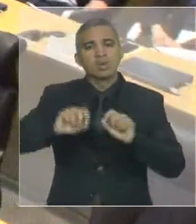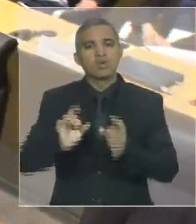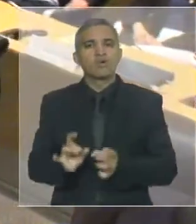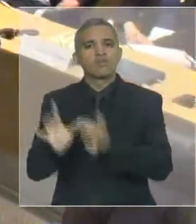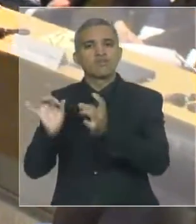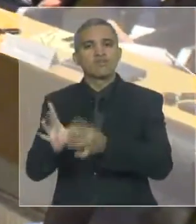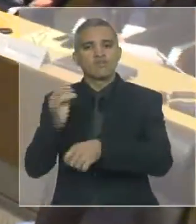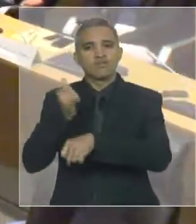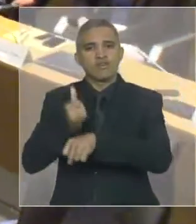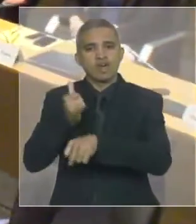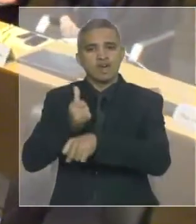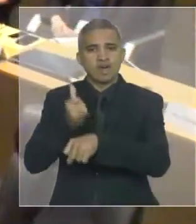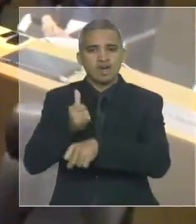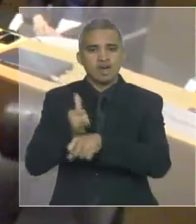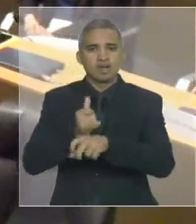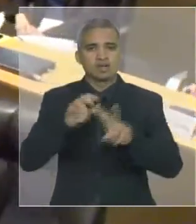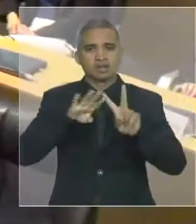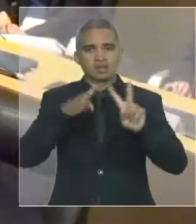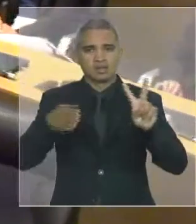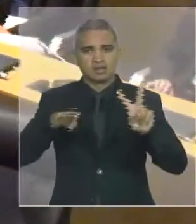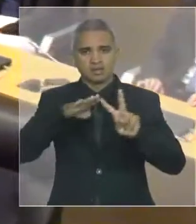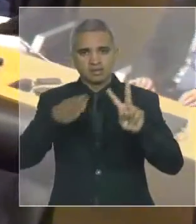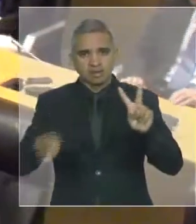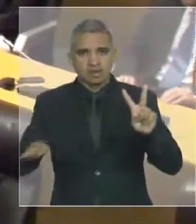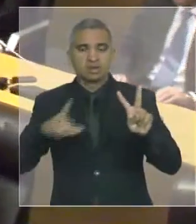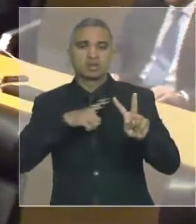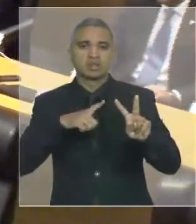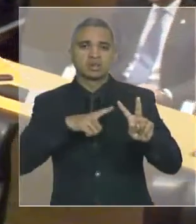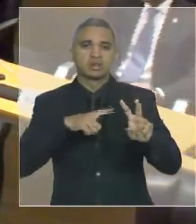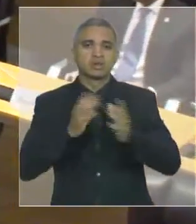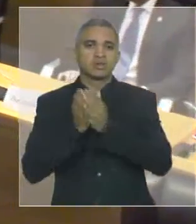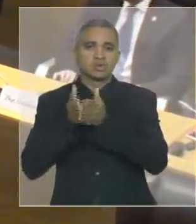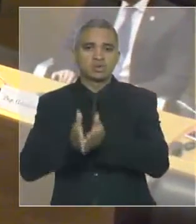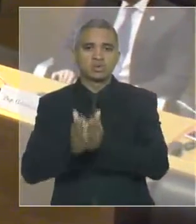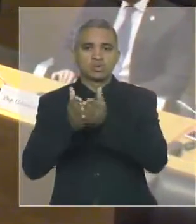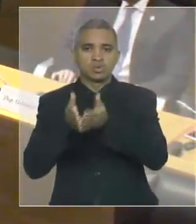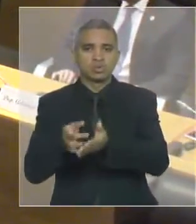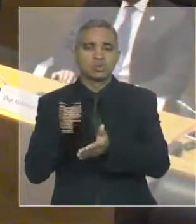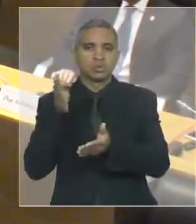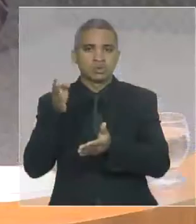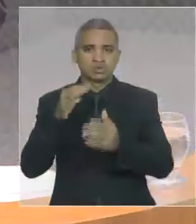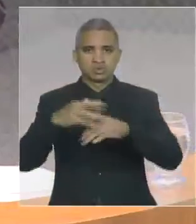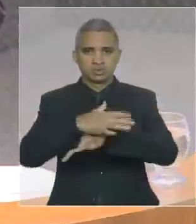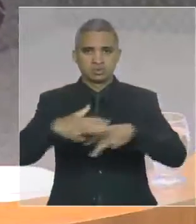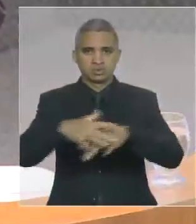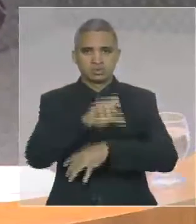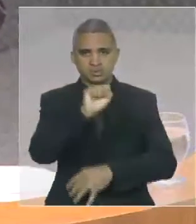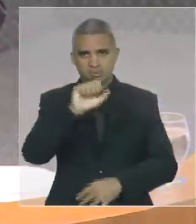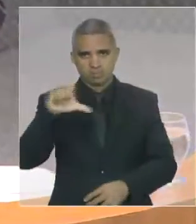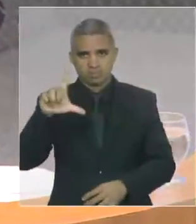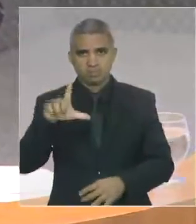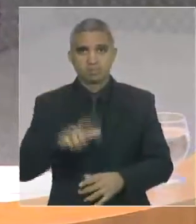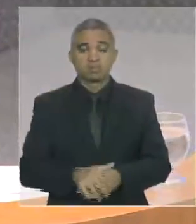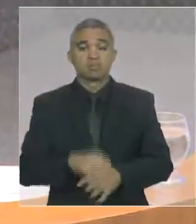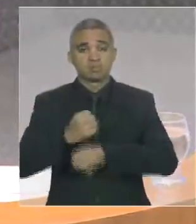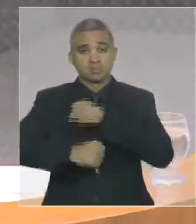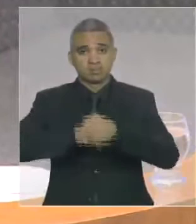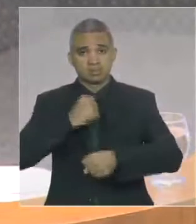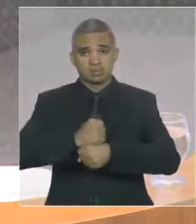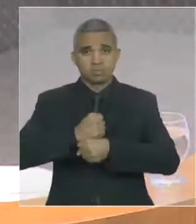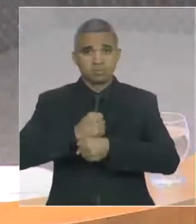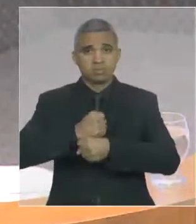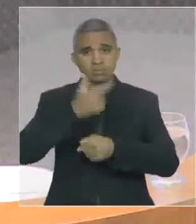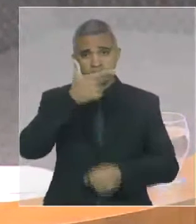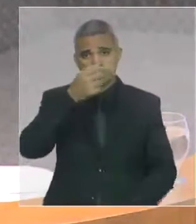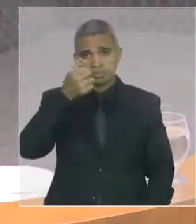pela companhia Vale, a partir do nosso porto, a partir da cidade de São Luís. O certo é que o ano de 2015 terminou com uma queda